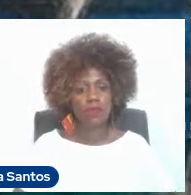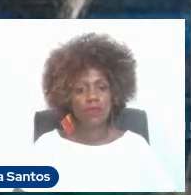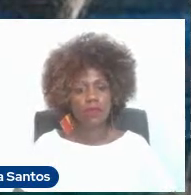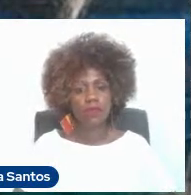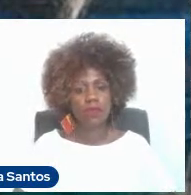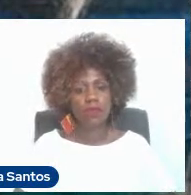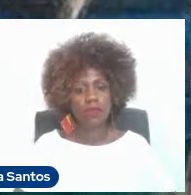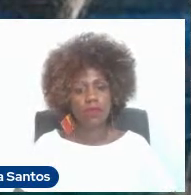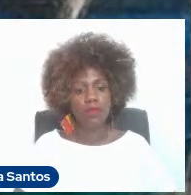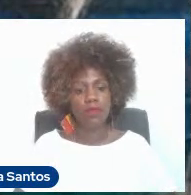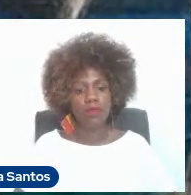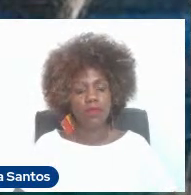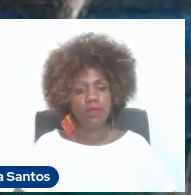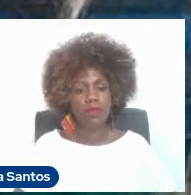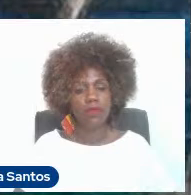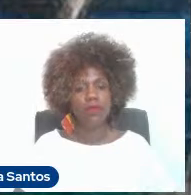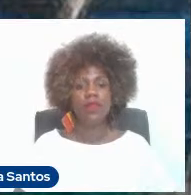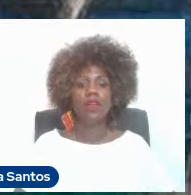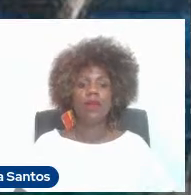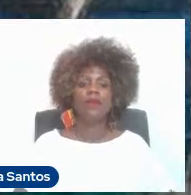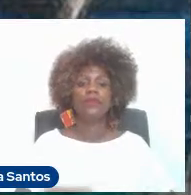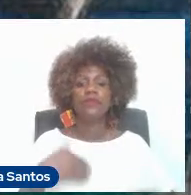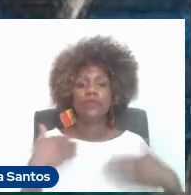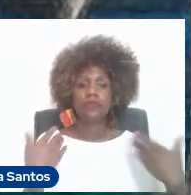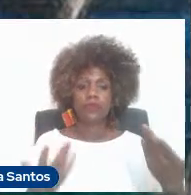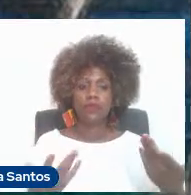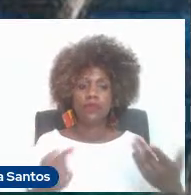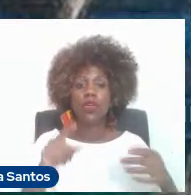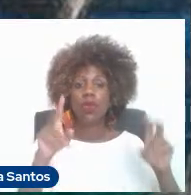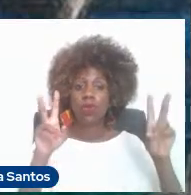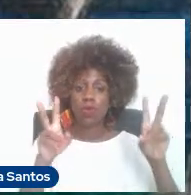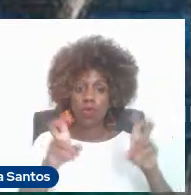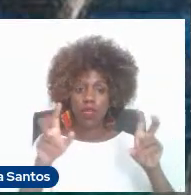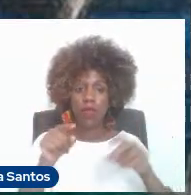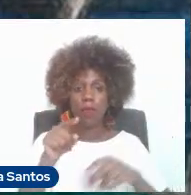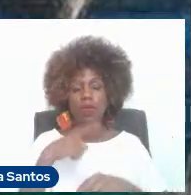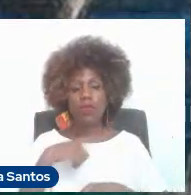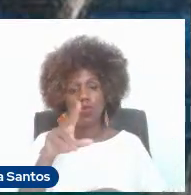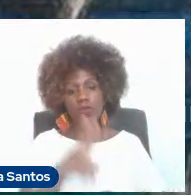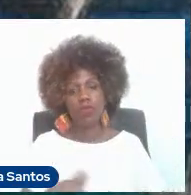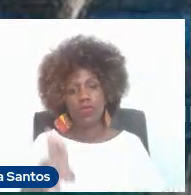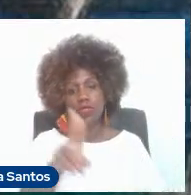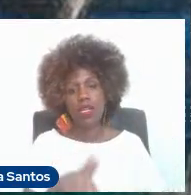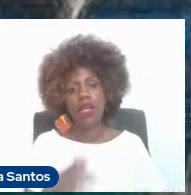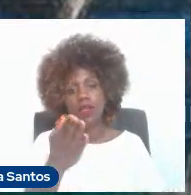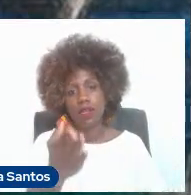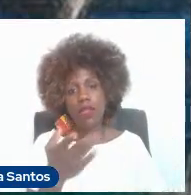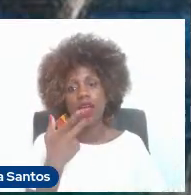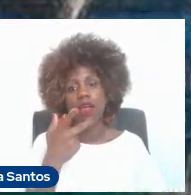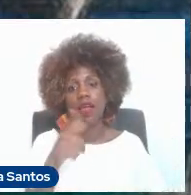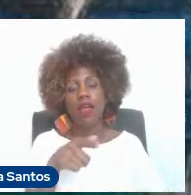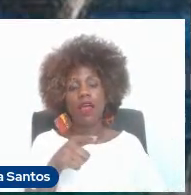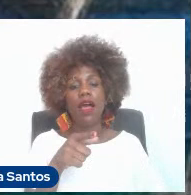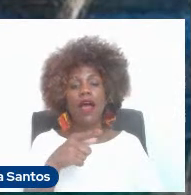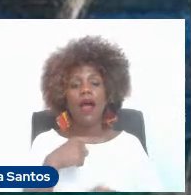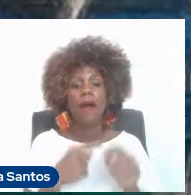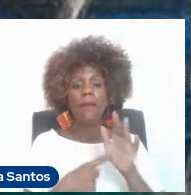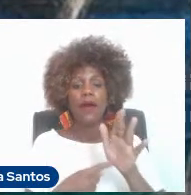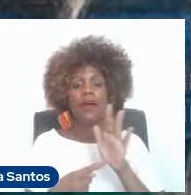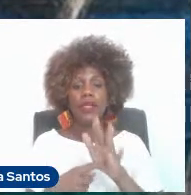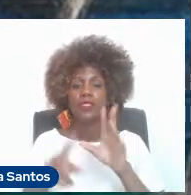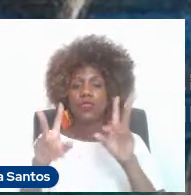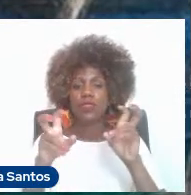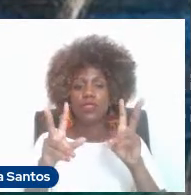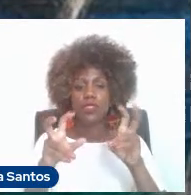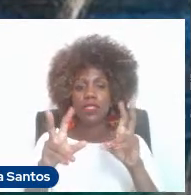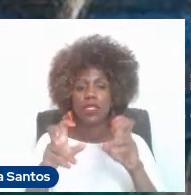Então, o termo que eu tenho usado é um termo que aparece na bibliografia sobre esse assunto, que é